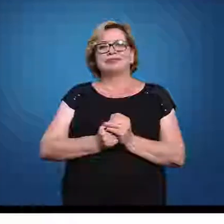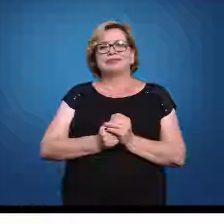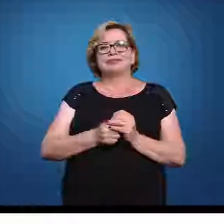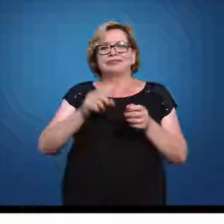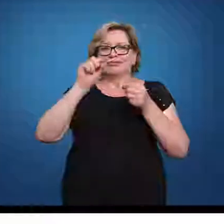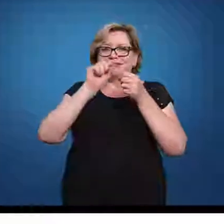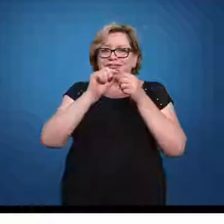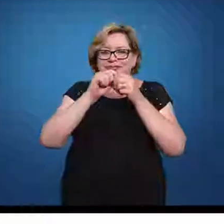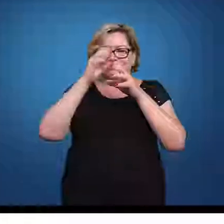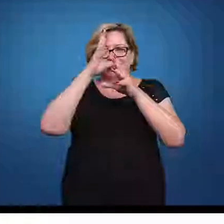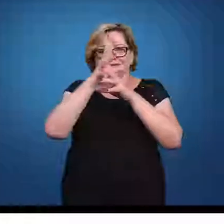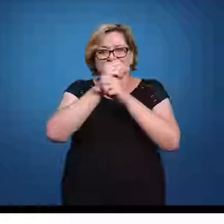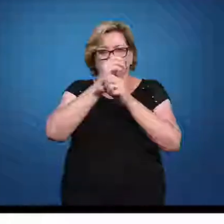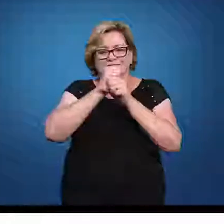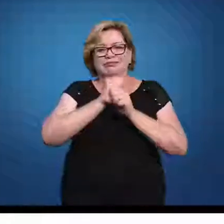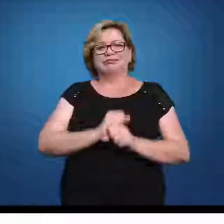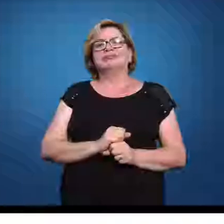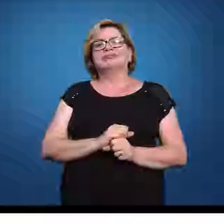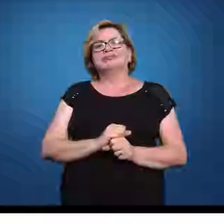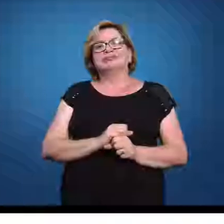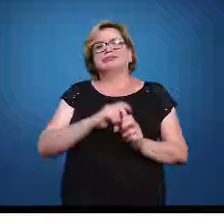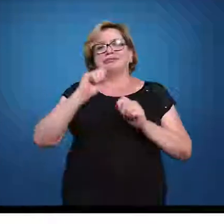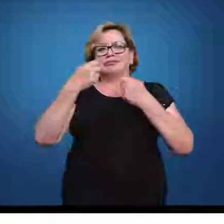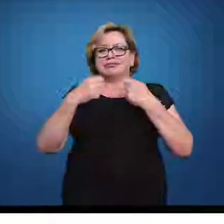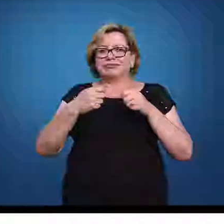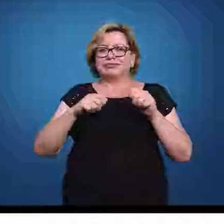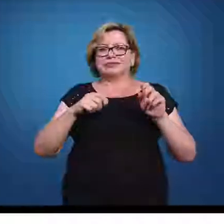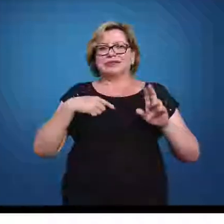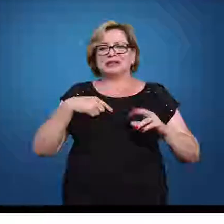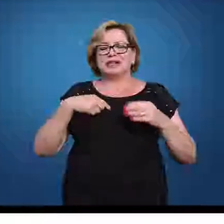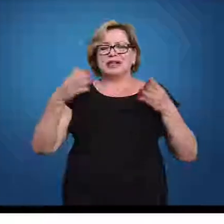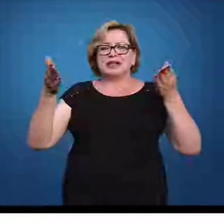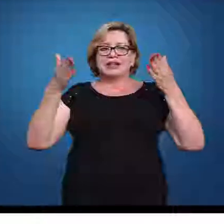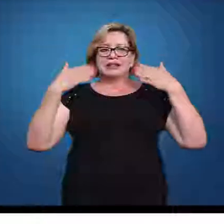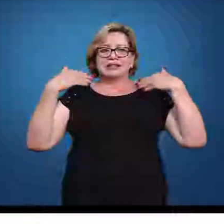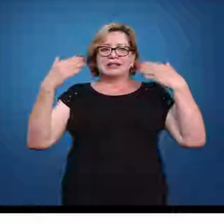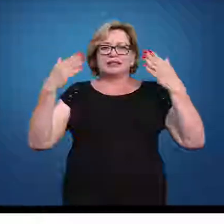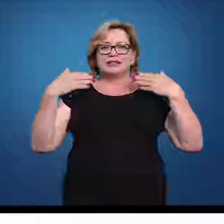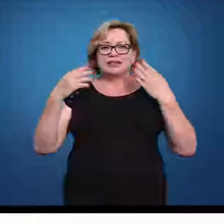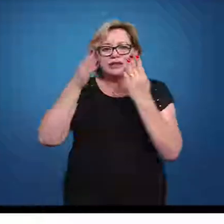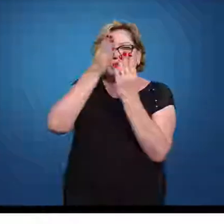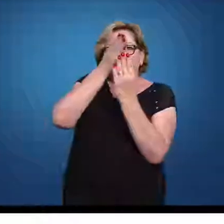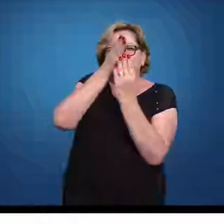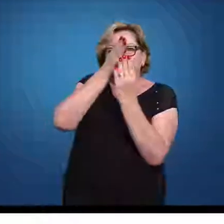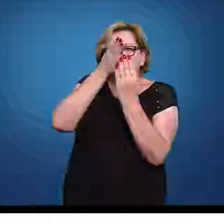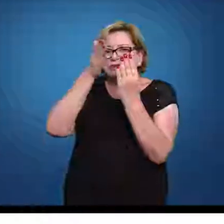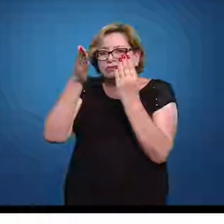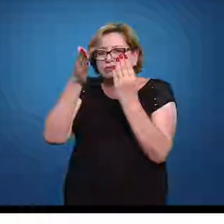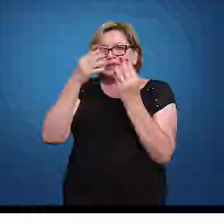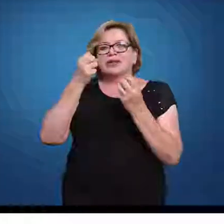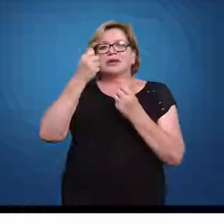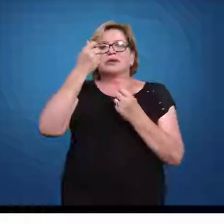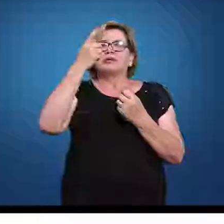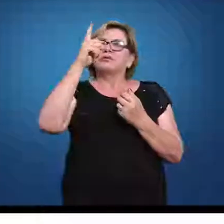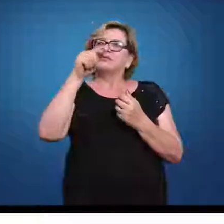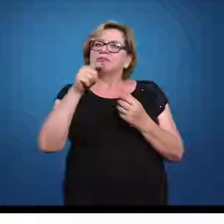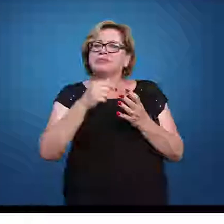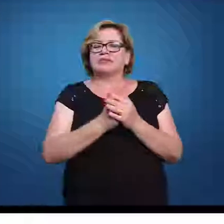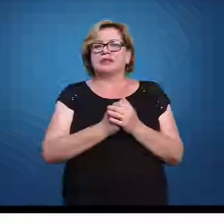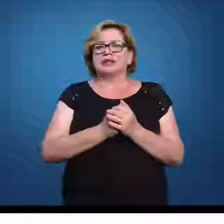Para fazer o cálculo eu preciso do quê? Da temperatura permanecer entre zero e um grau.